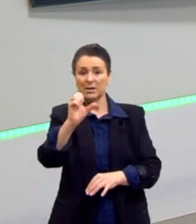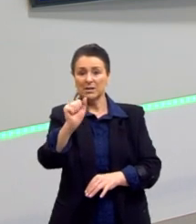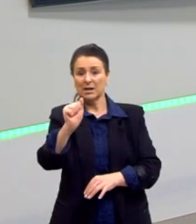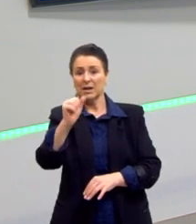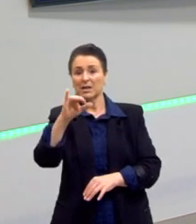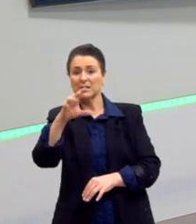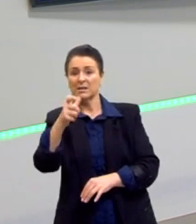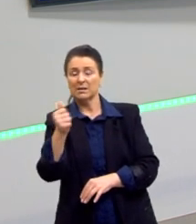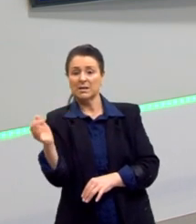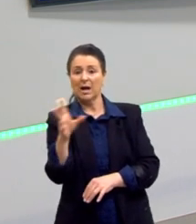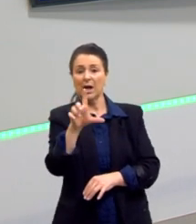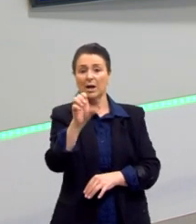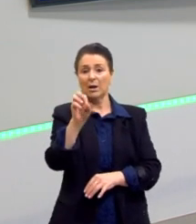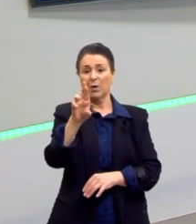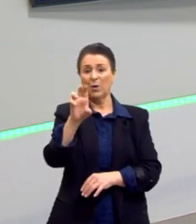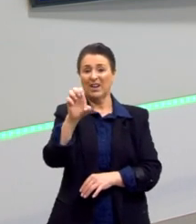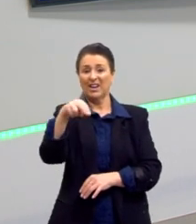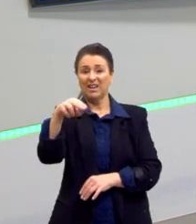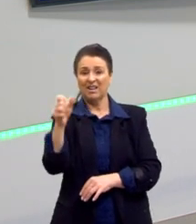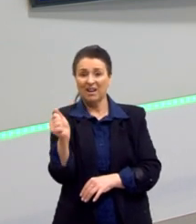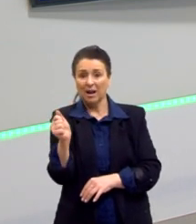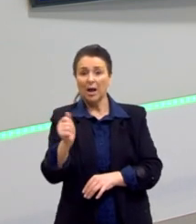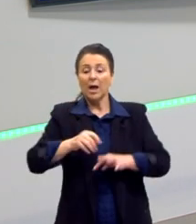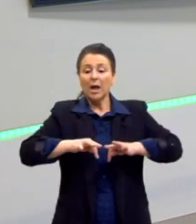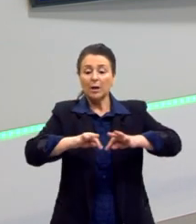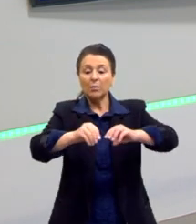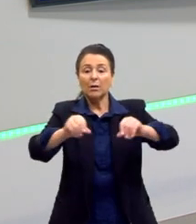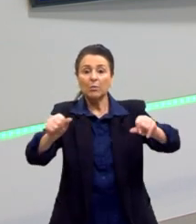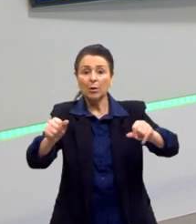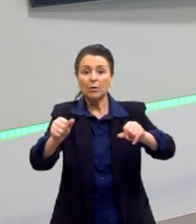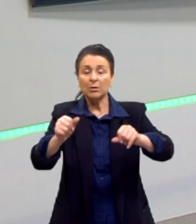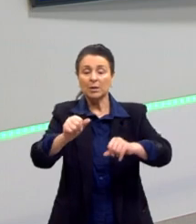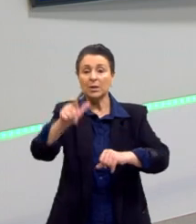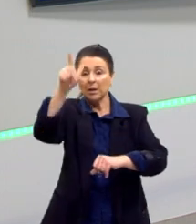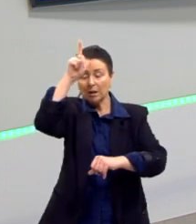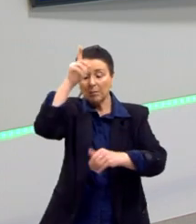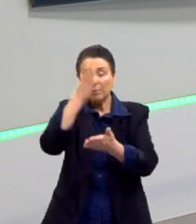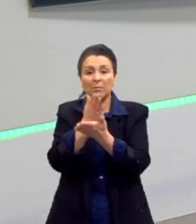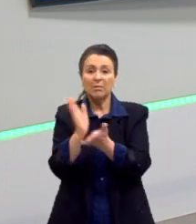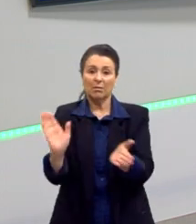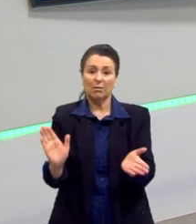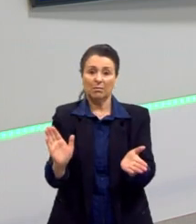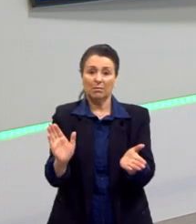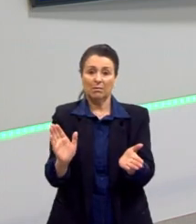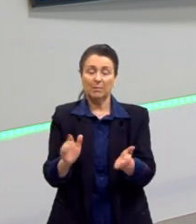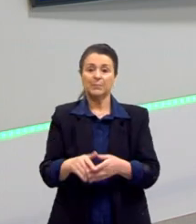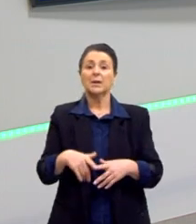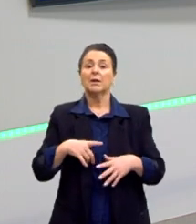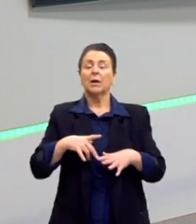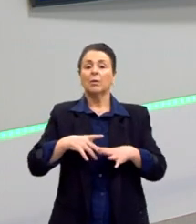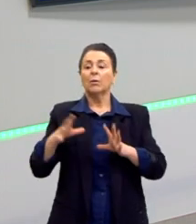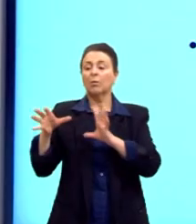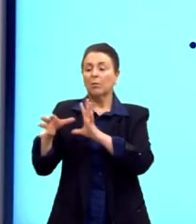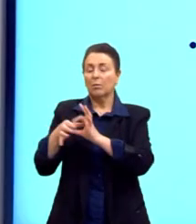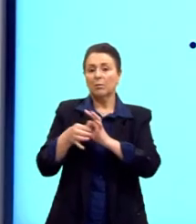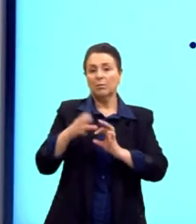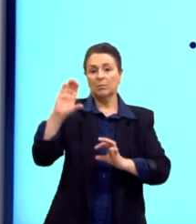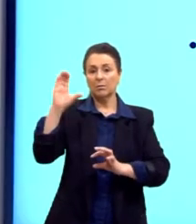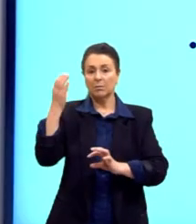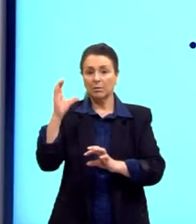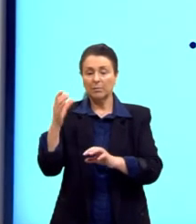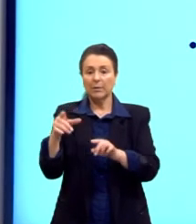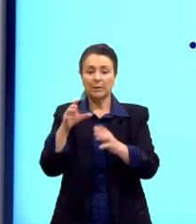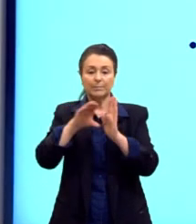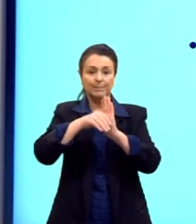esse território, Então, eles tinham muita raiva de terem perdido a Primeira Guerra. E esse contexto, né, do racismo científico, um